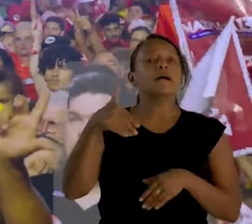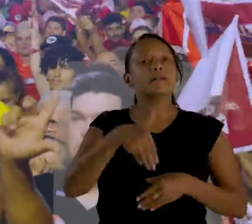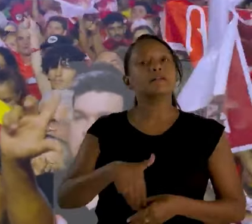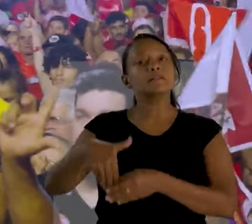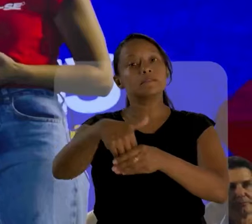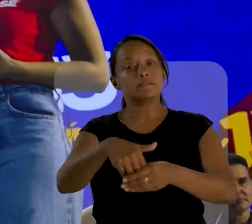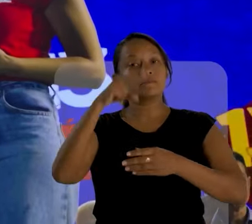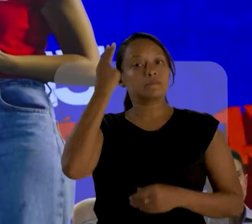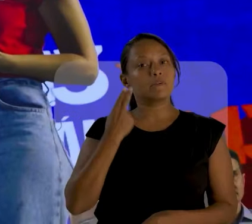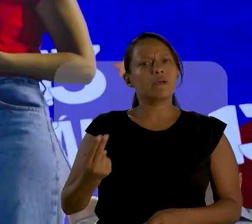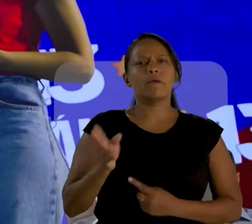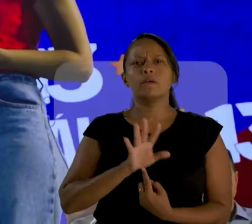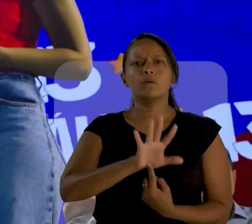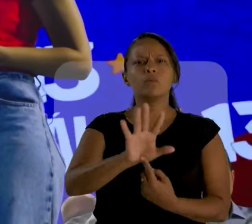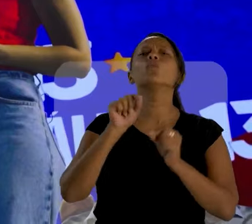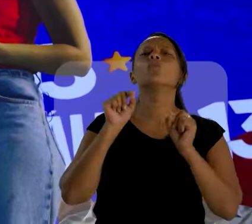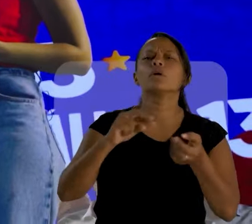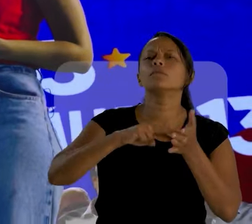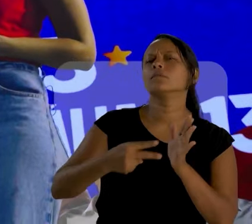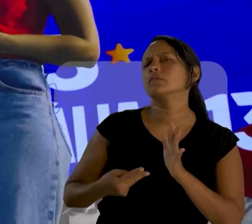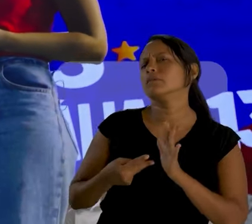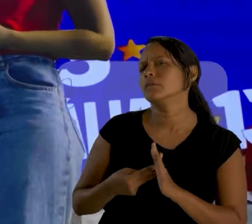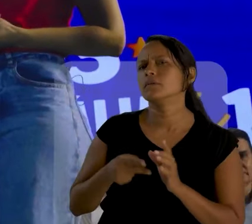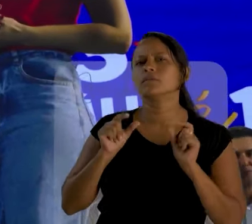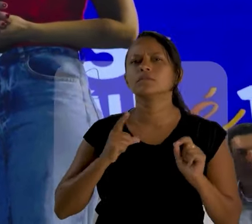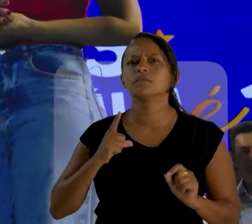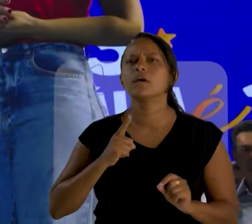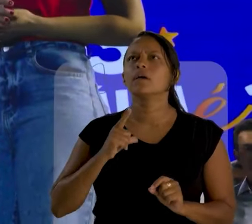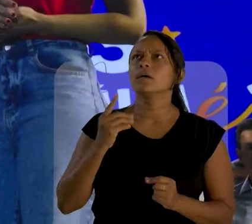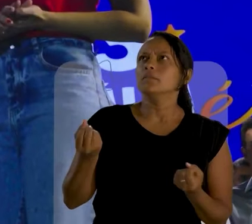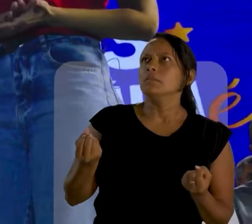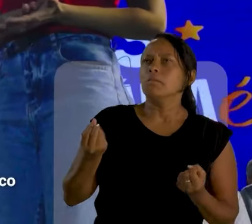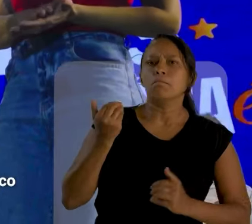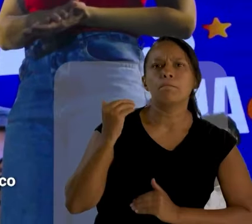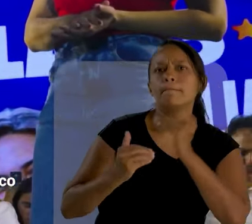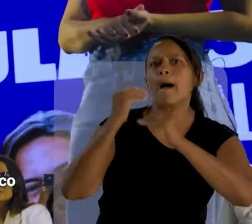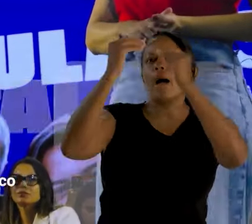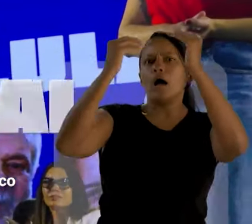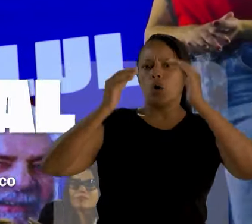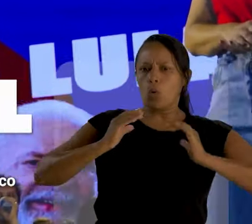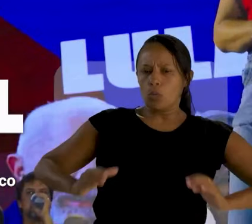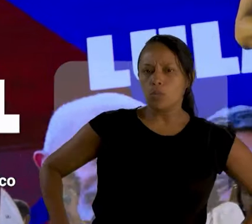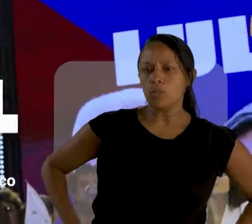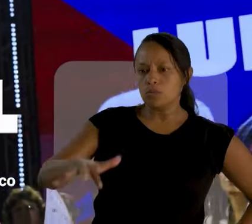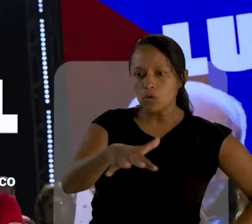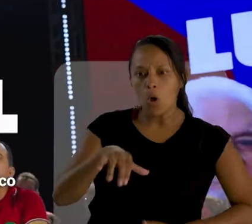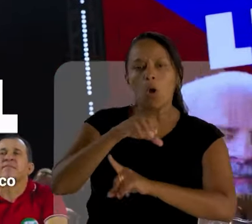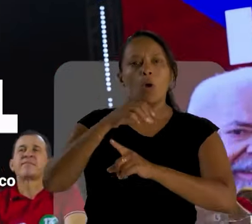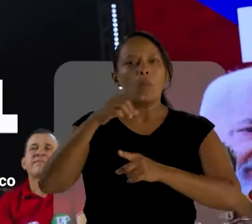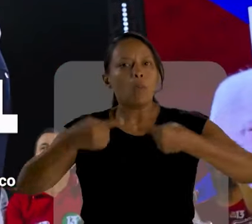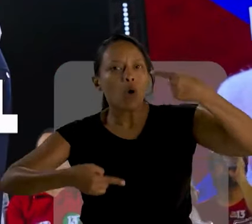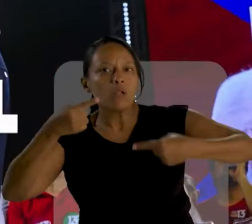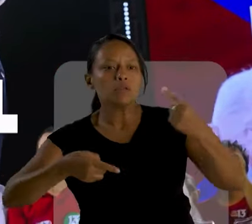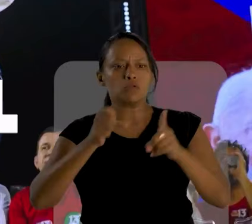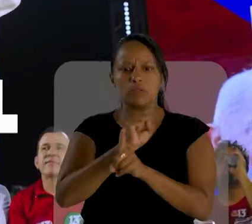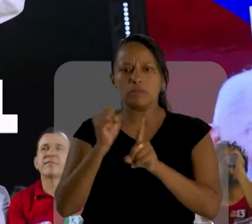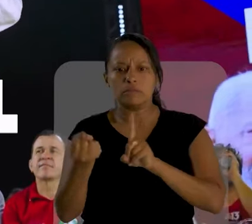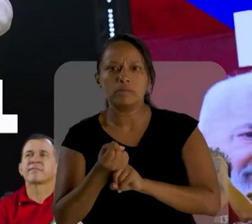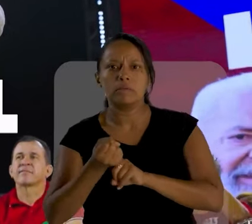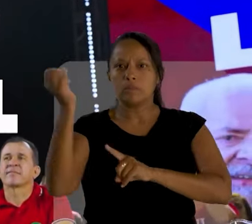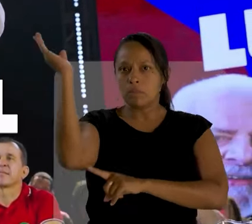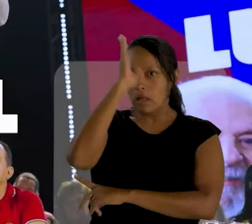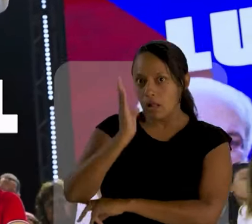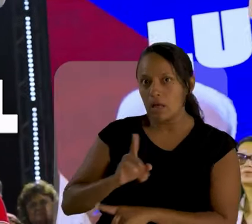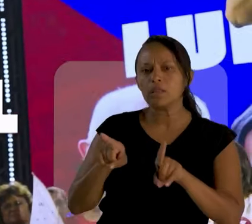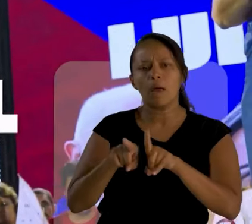A eleição de uma Natalha representa exatamente uma guinada no comportamento político da sociedade